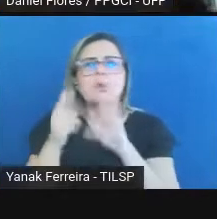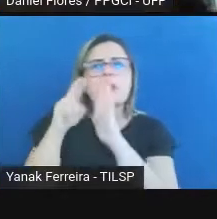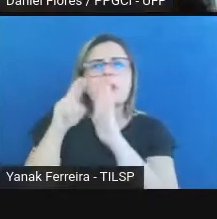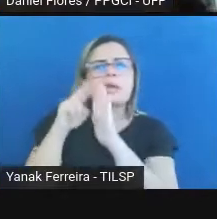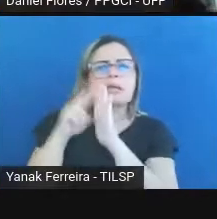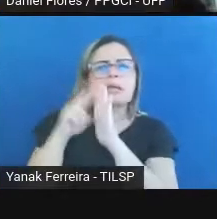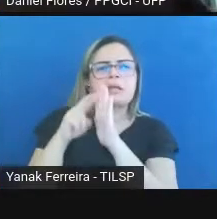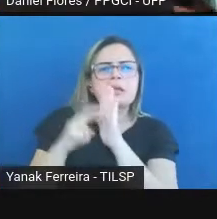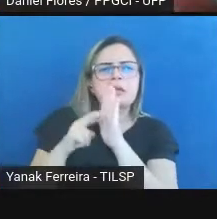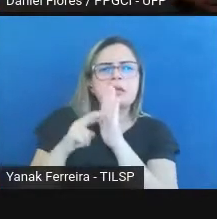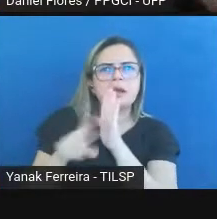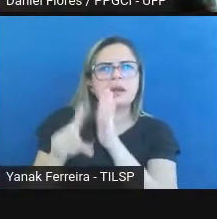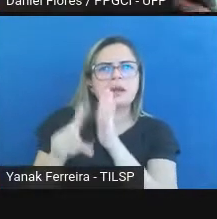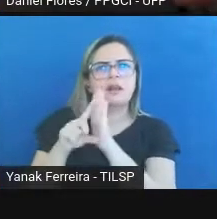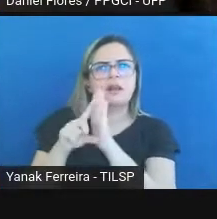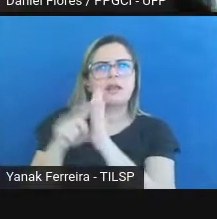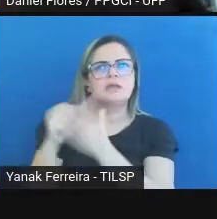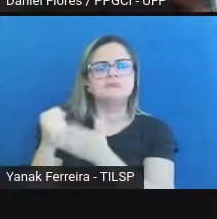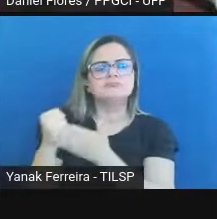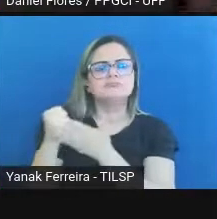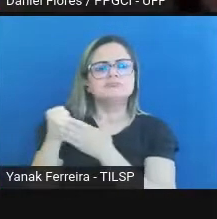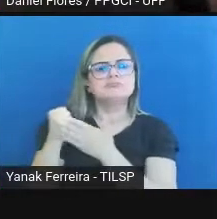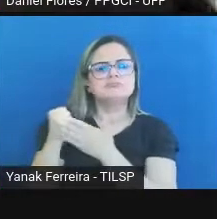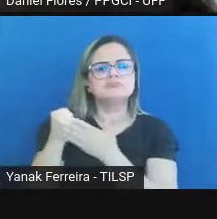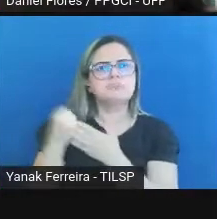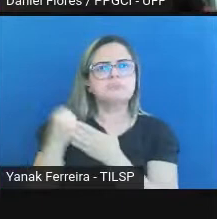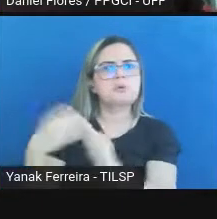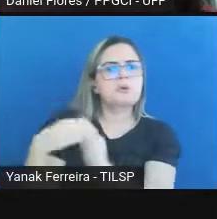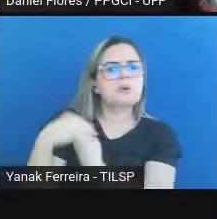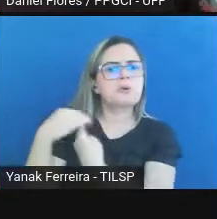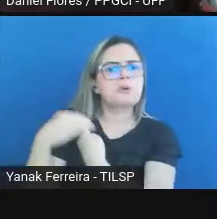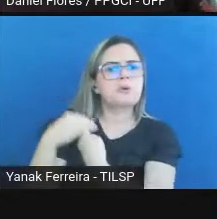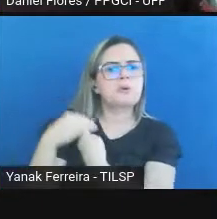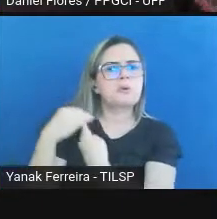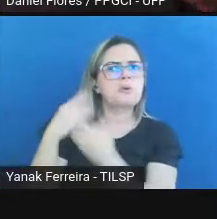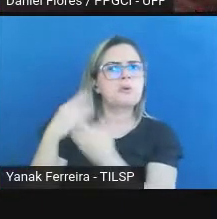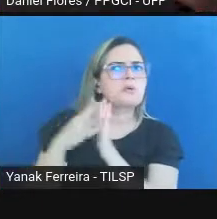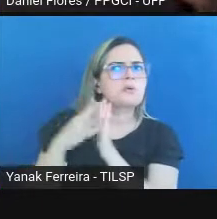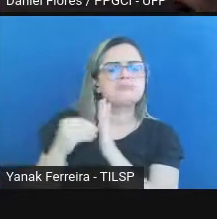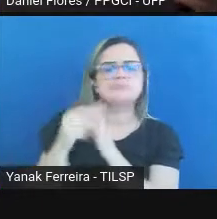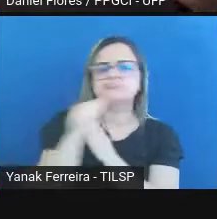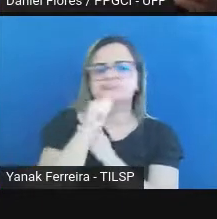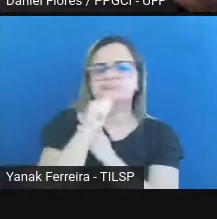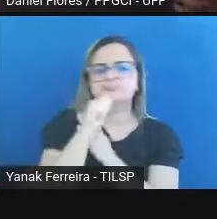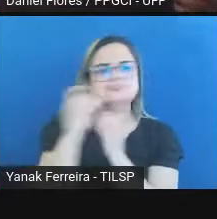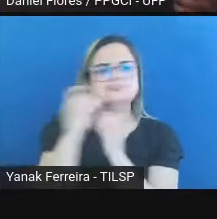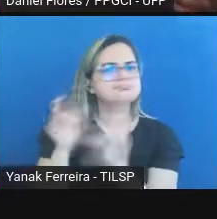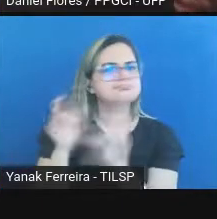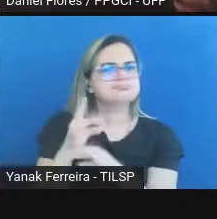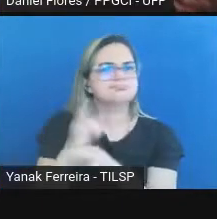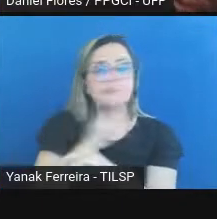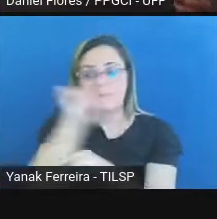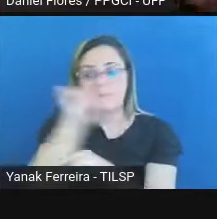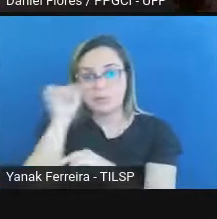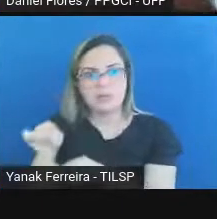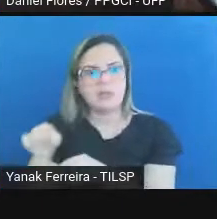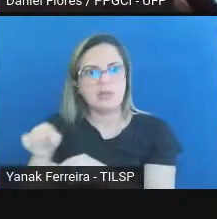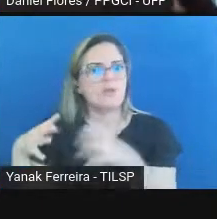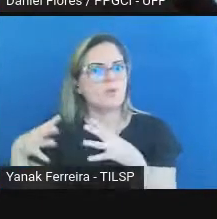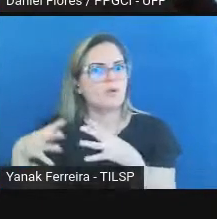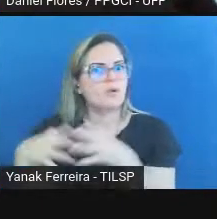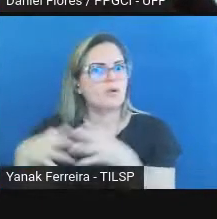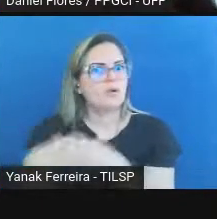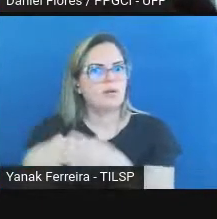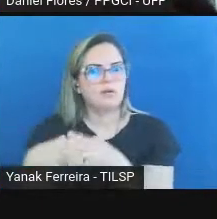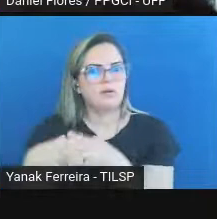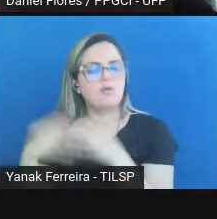legal, requisitos e orientações, um modelo que desse conta da complexidade da